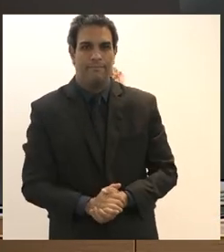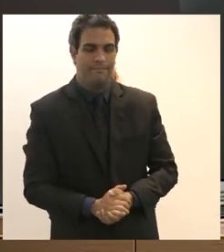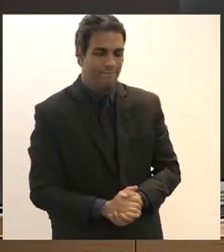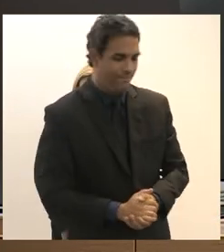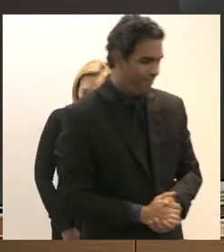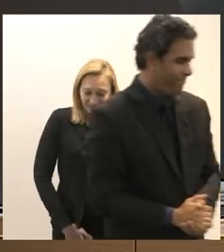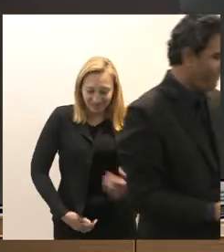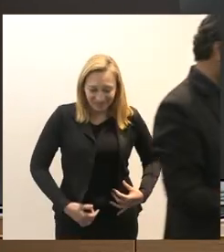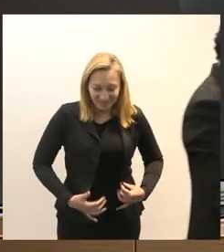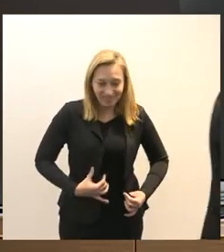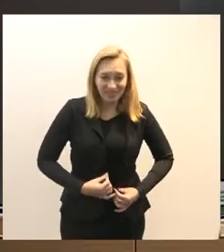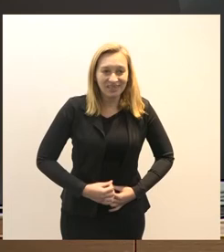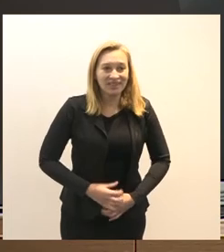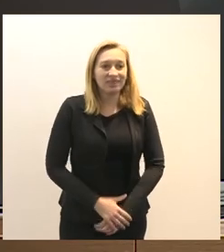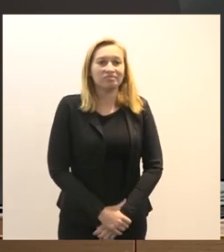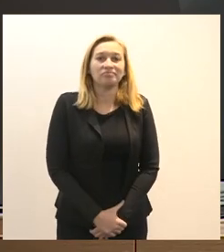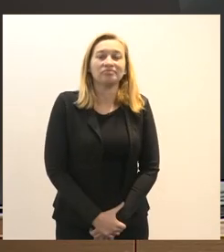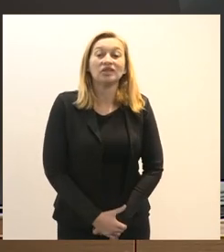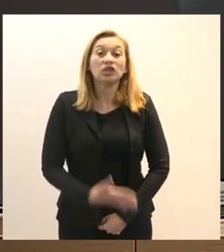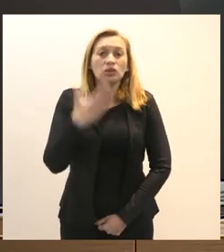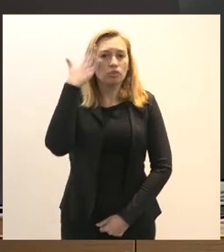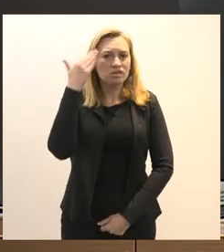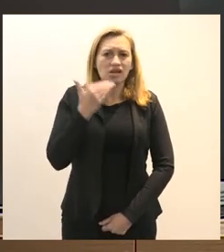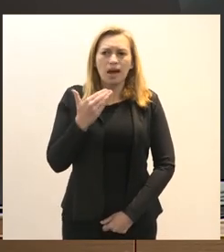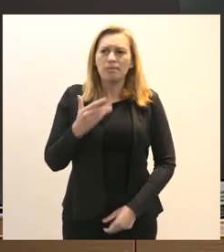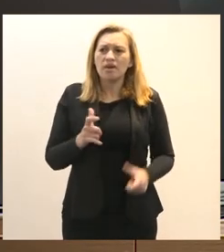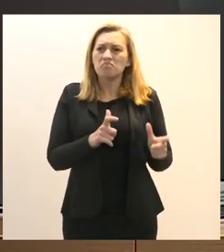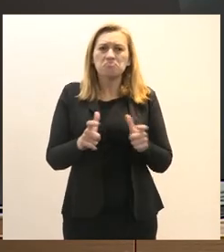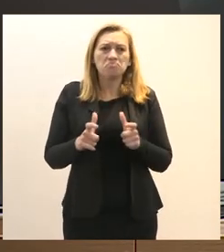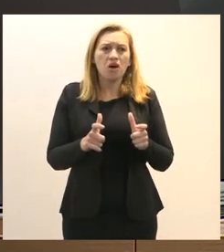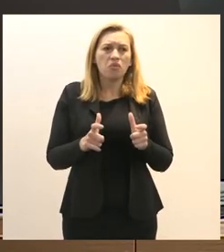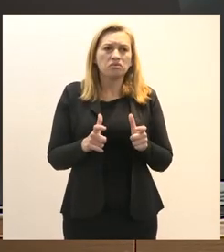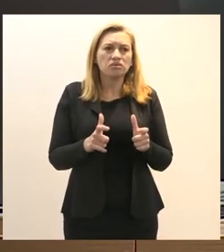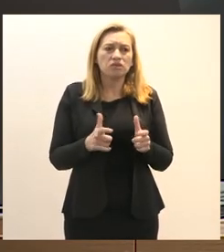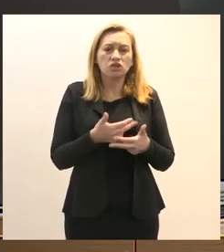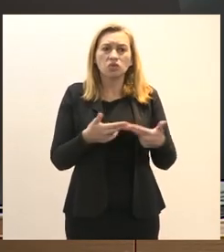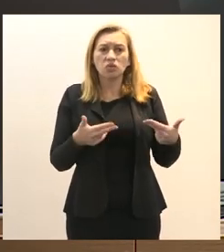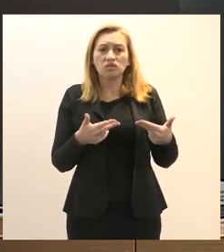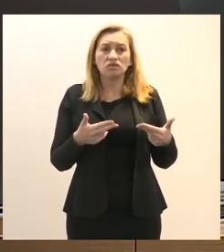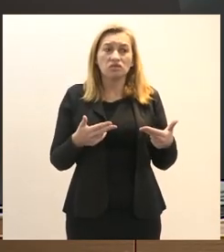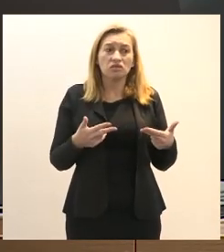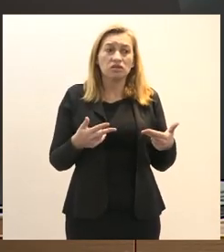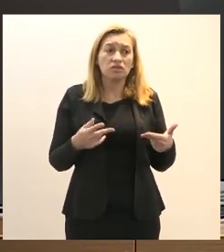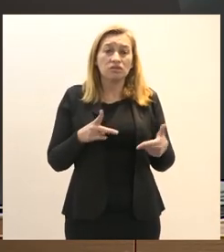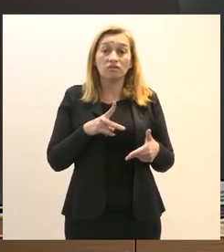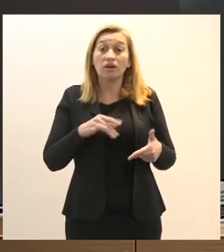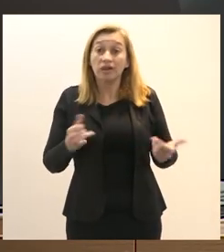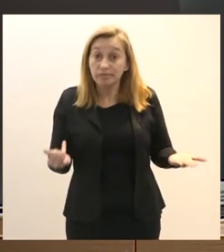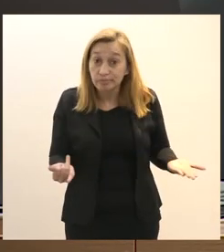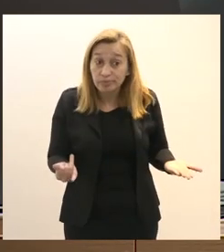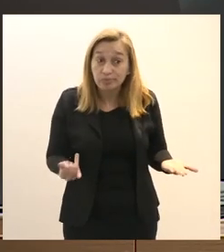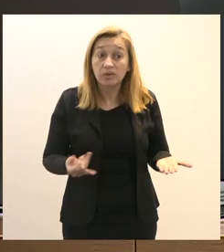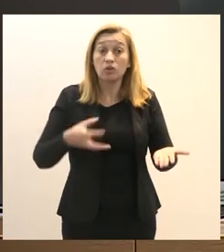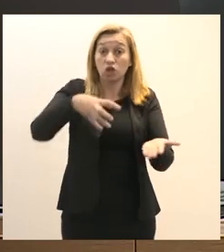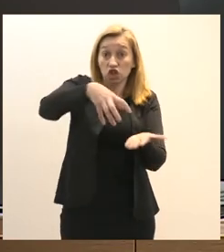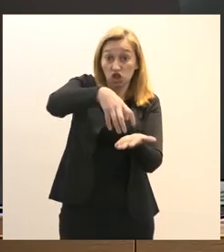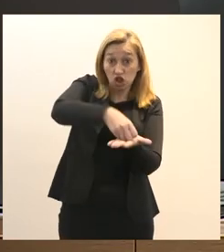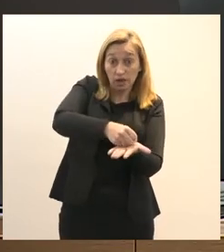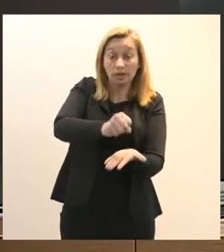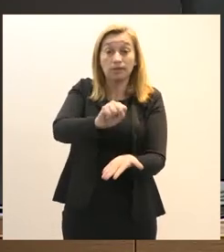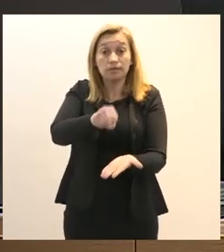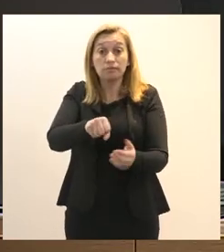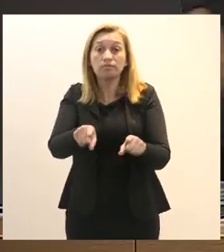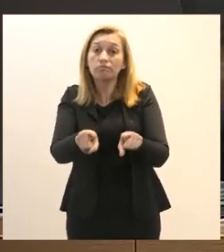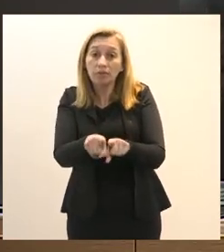não sabe aonde as coisas vão parar mas eu faço questão de registrar também